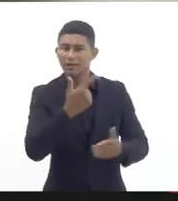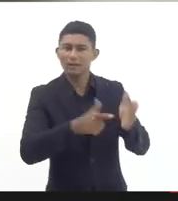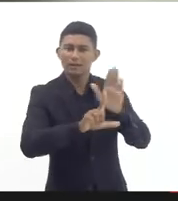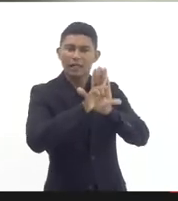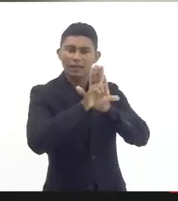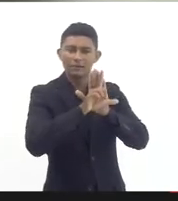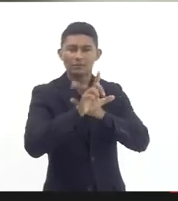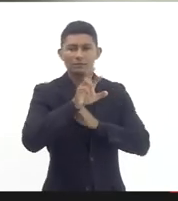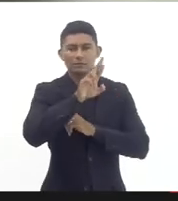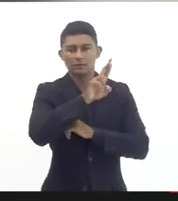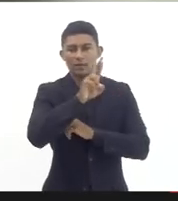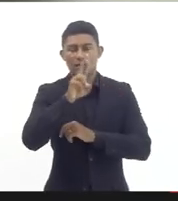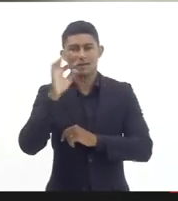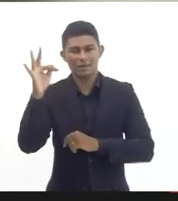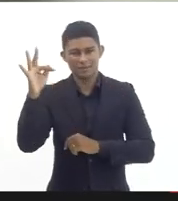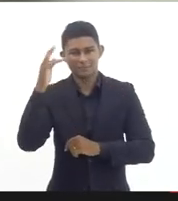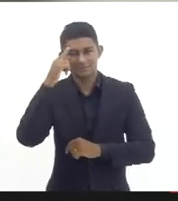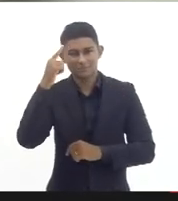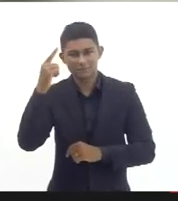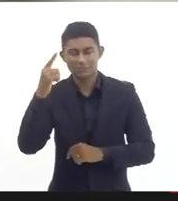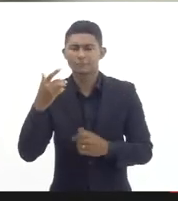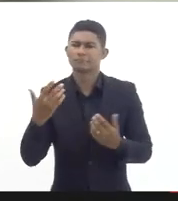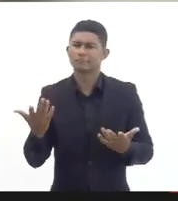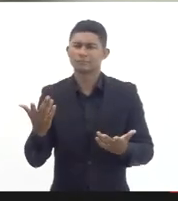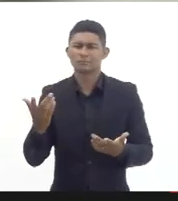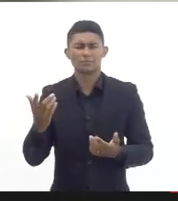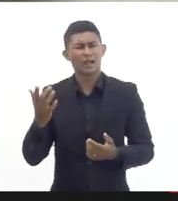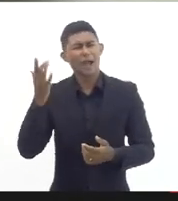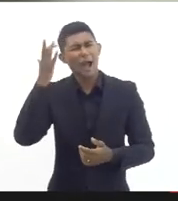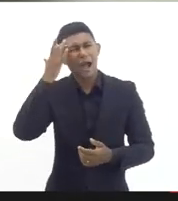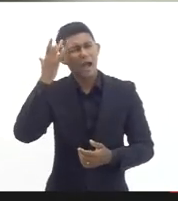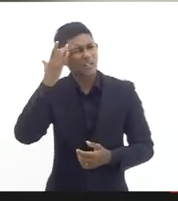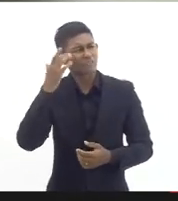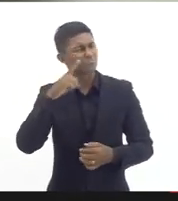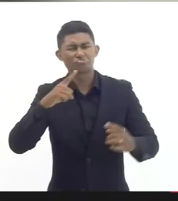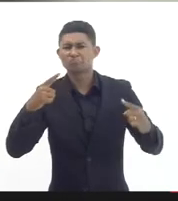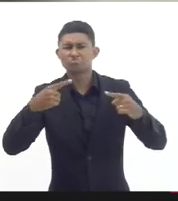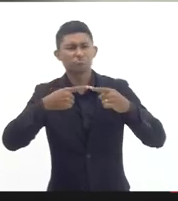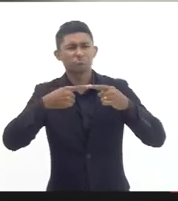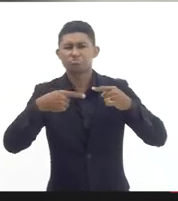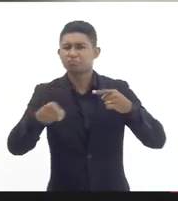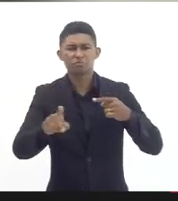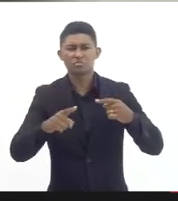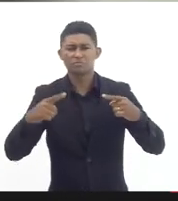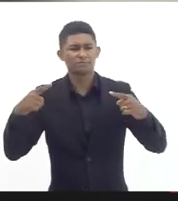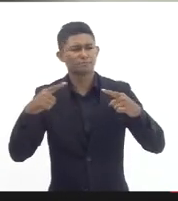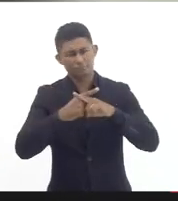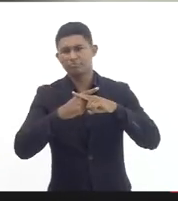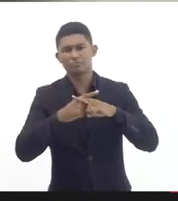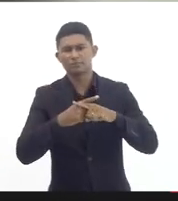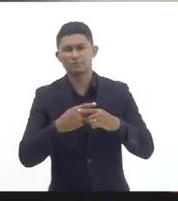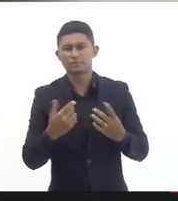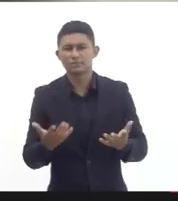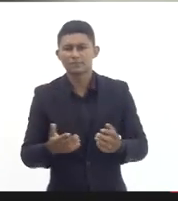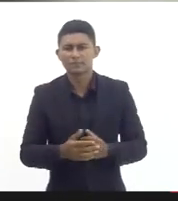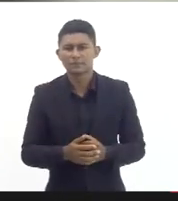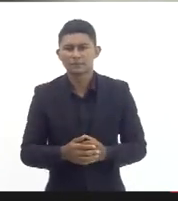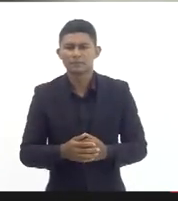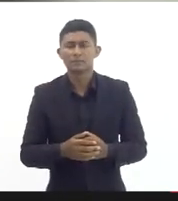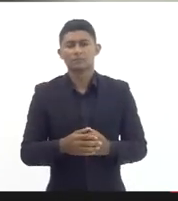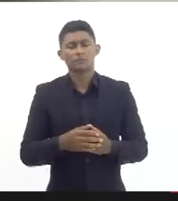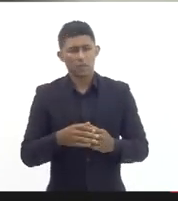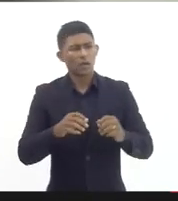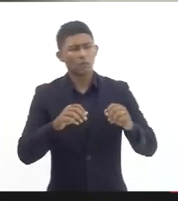fiscal ao que no nosso ver não se justifica não existe a excepcionalidade da